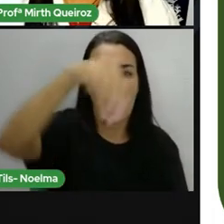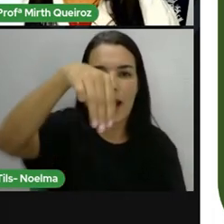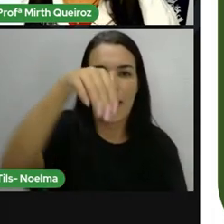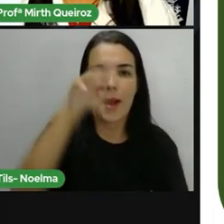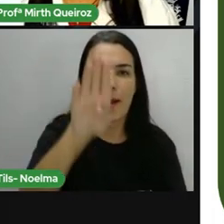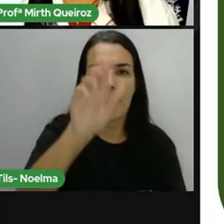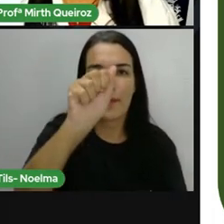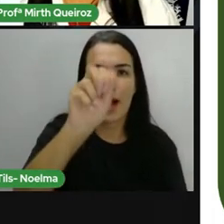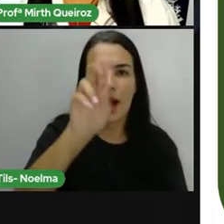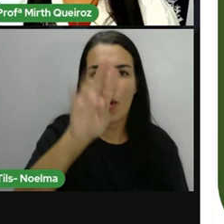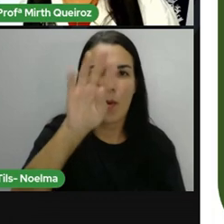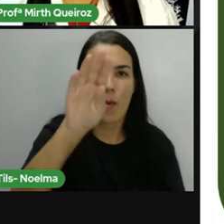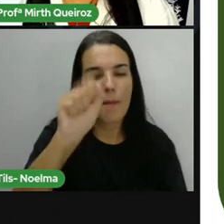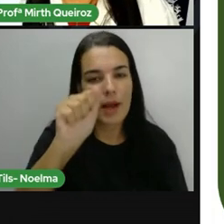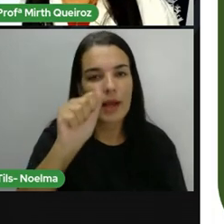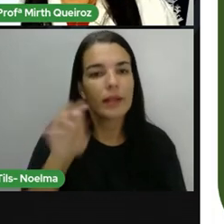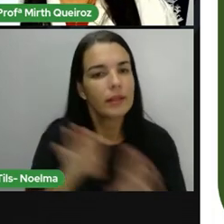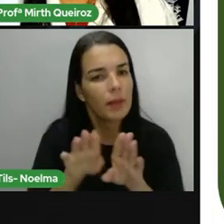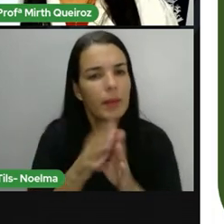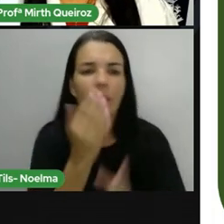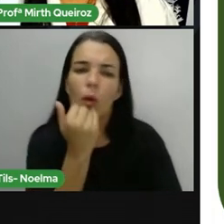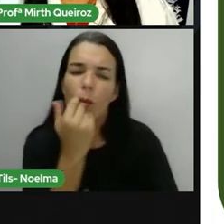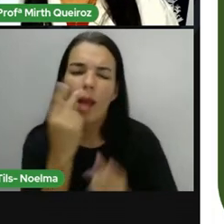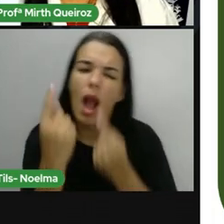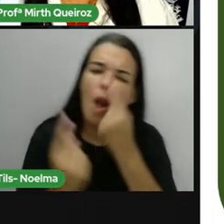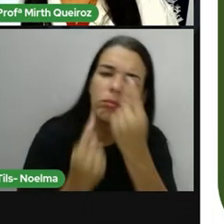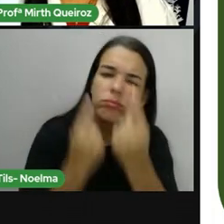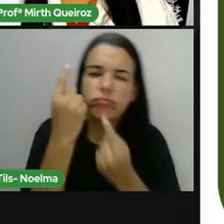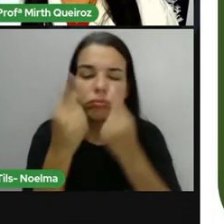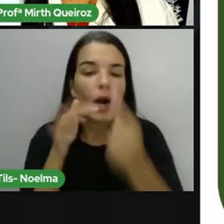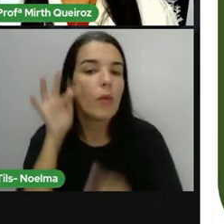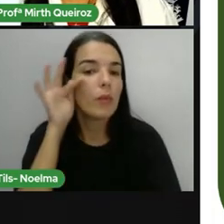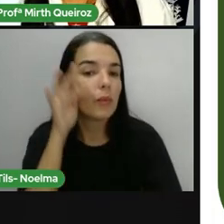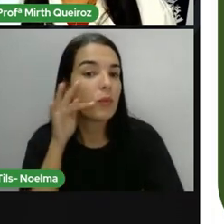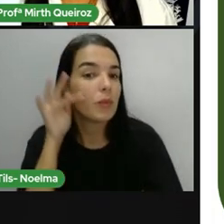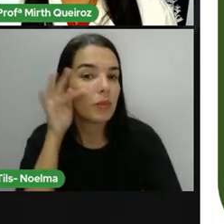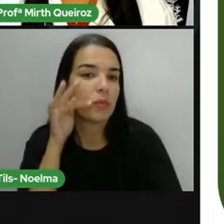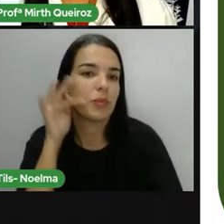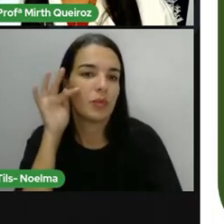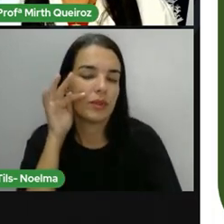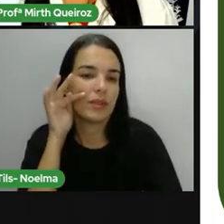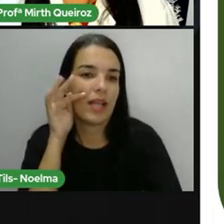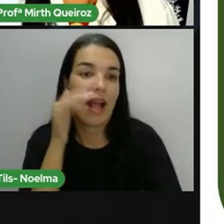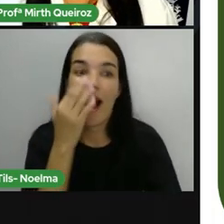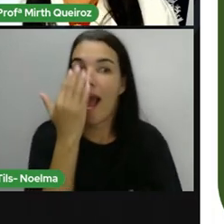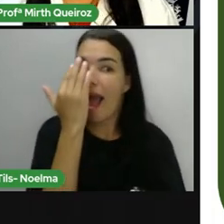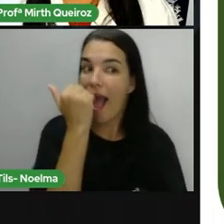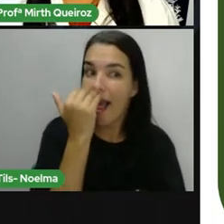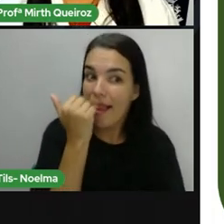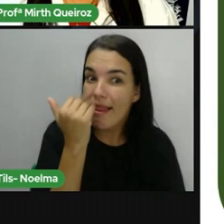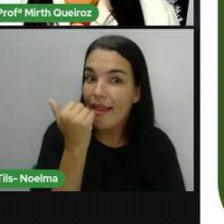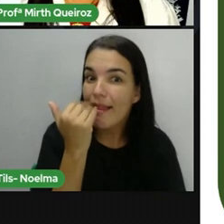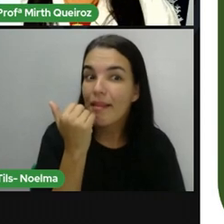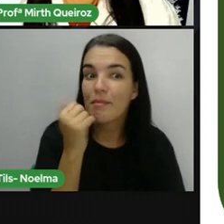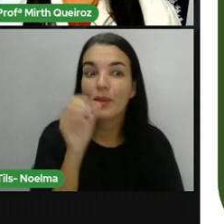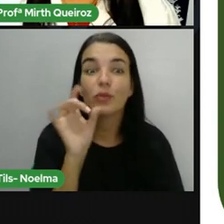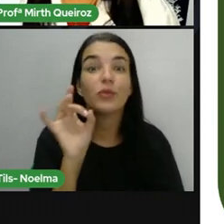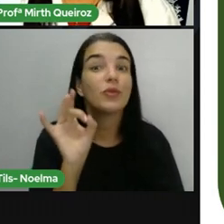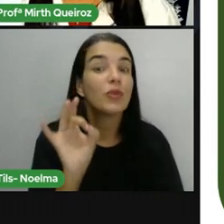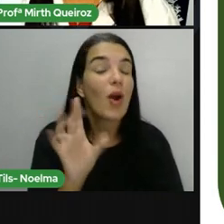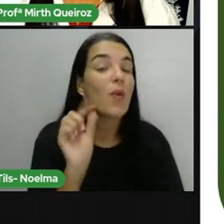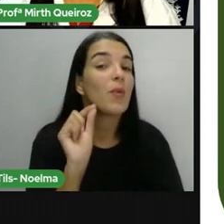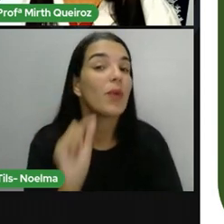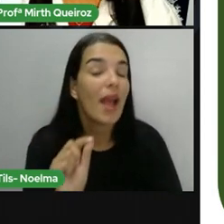algumas frutas. Note que ela se alimenta só de folhas, só de frutas, ela se